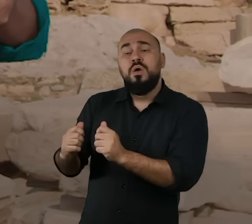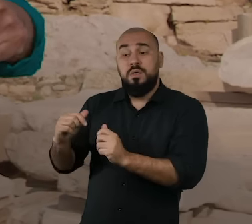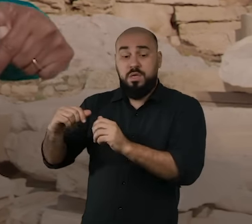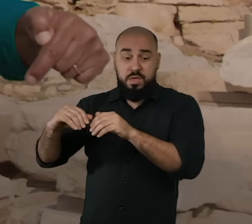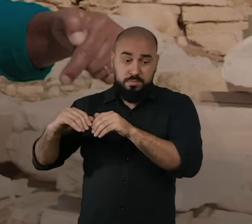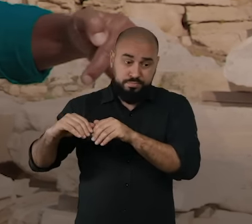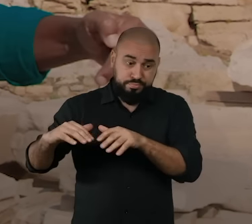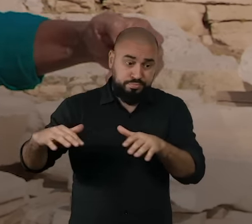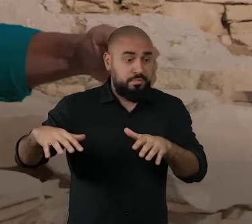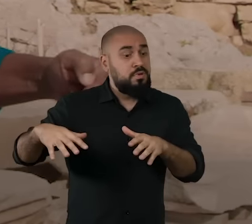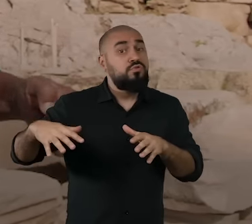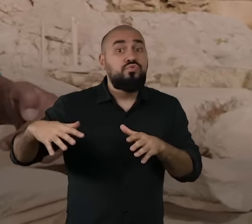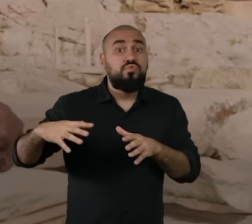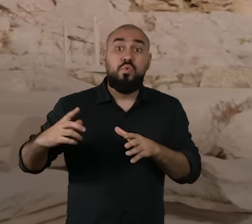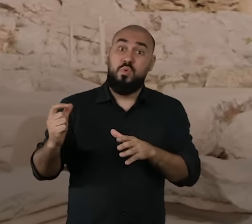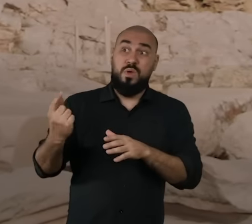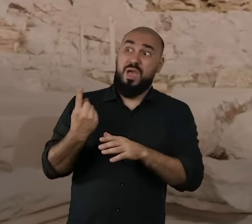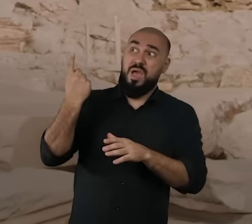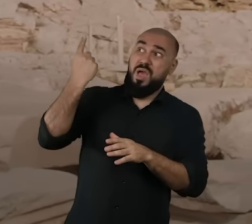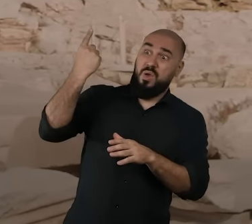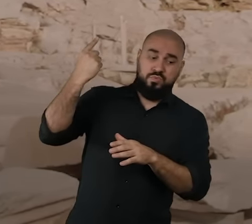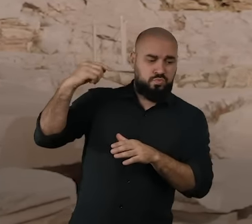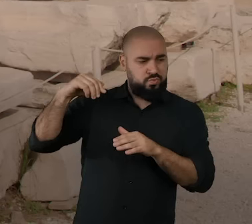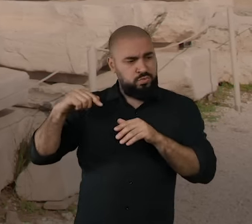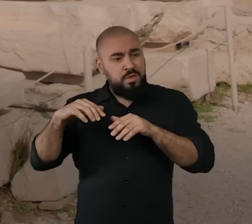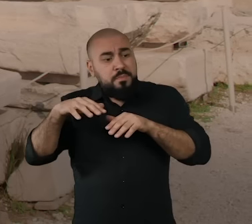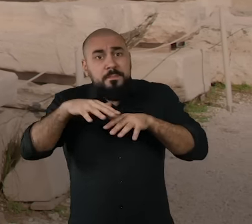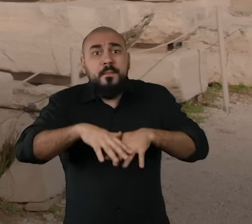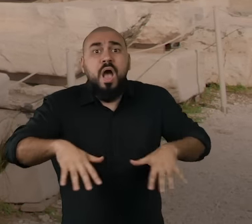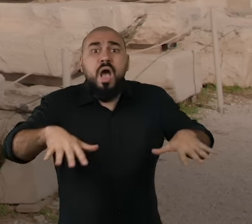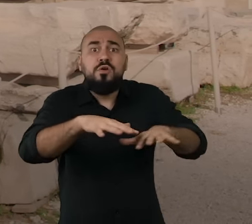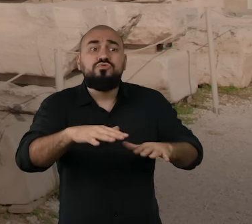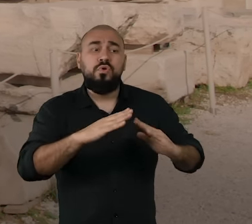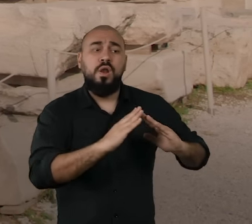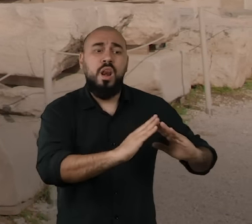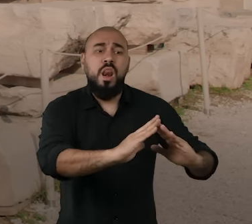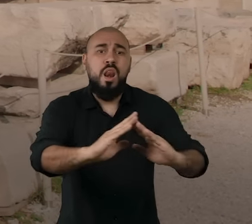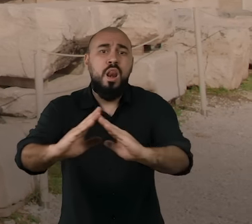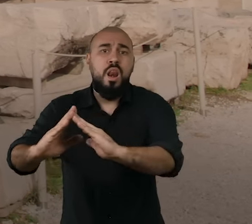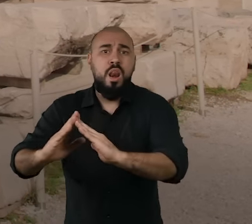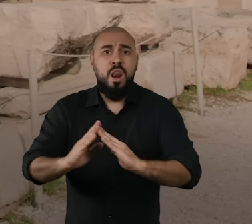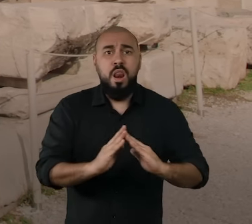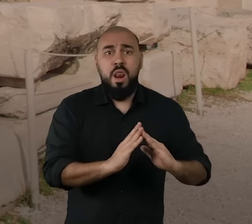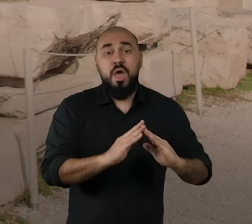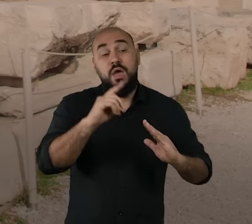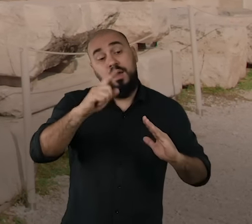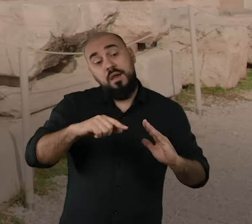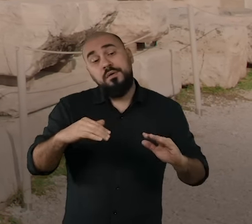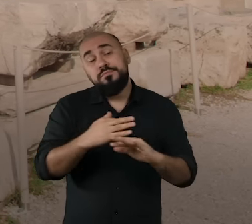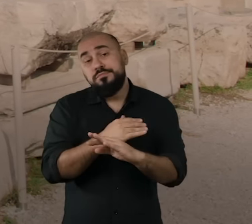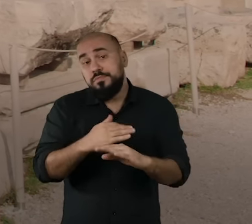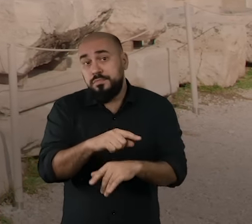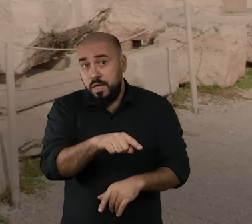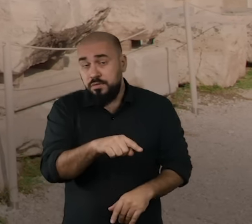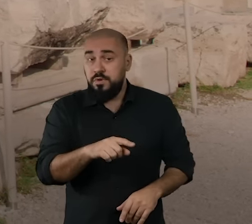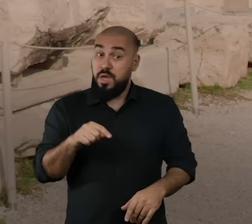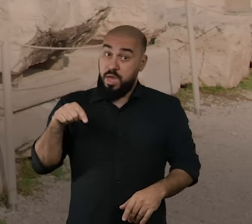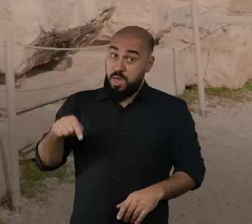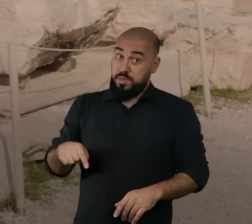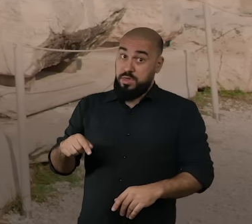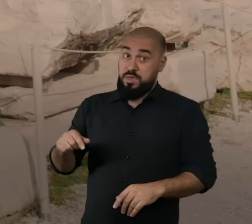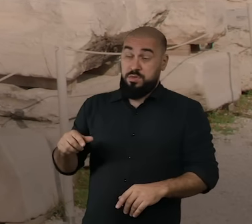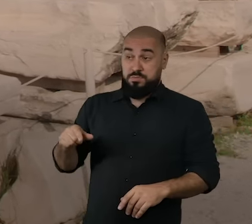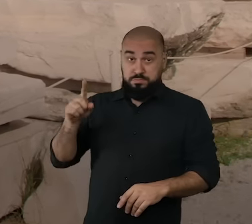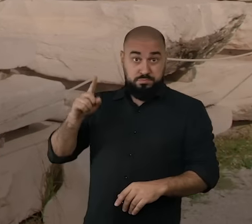Ágora, quando a cidade se projetava. A bem da verdade, Atenas não era uma cidade tão numerosa como, por exemplo,